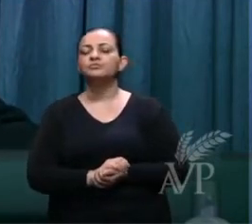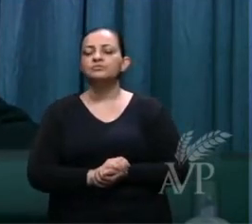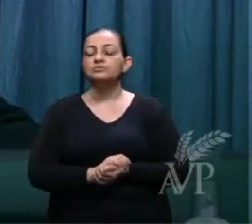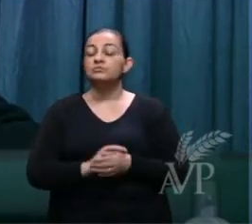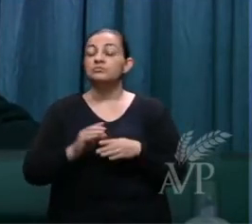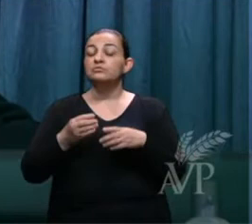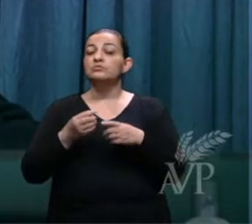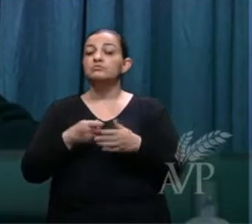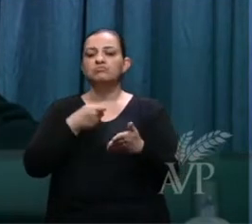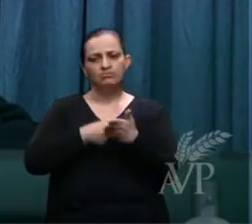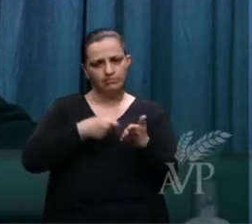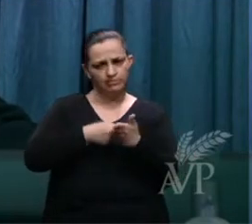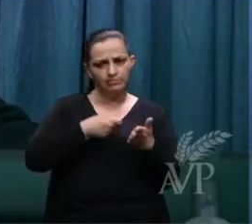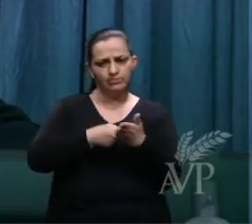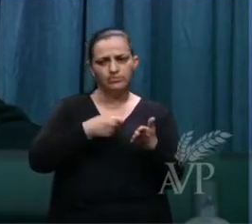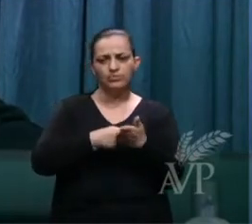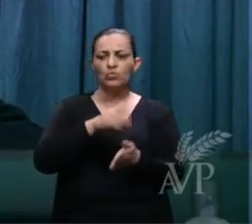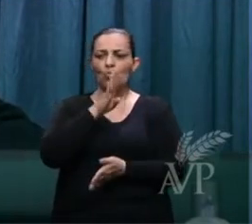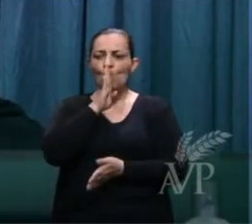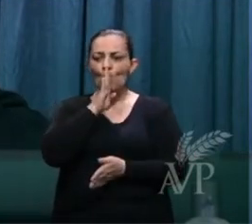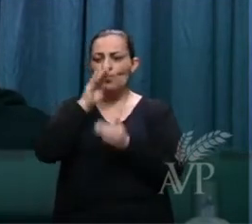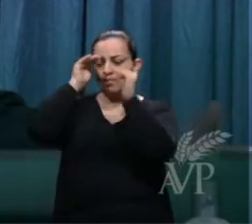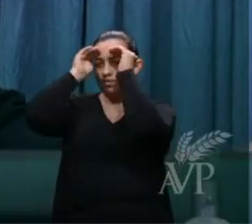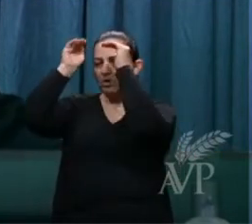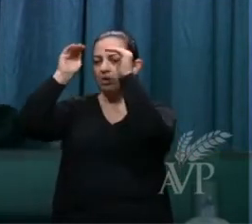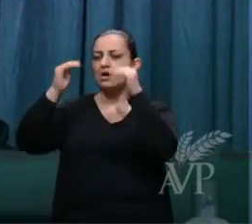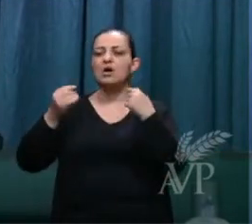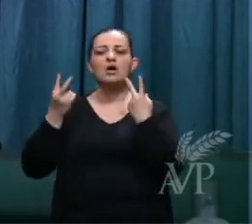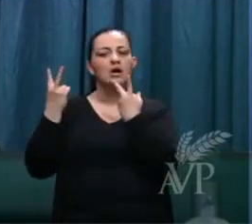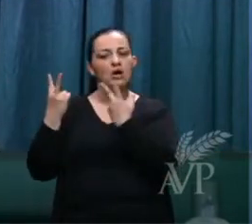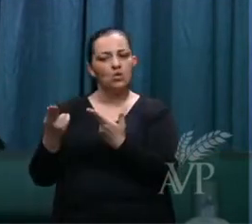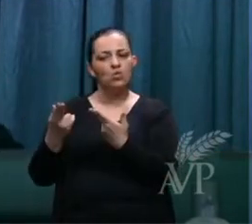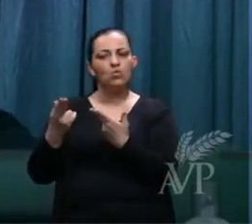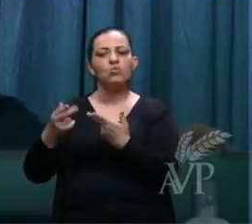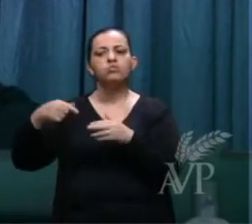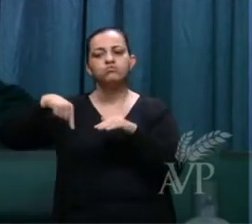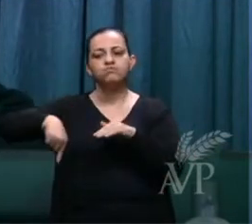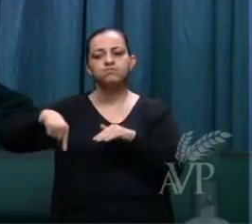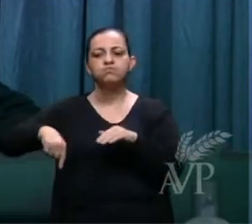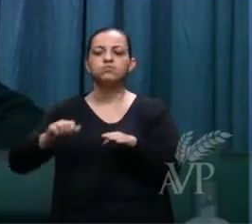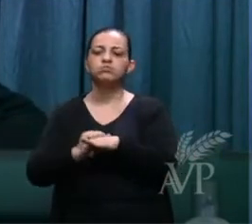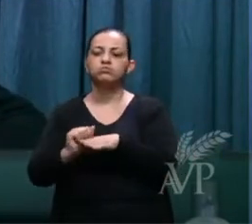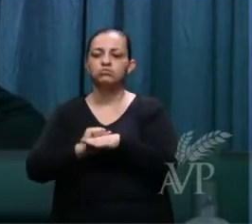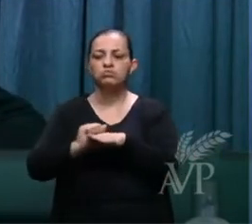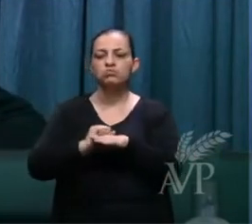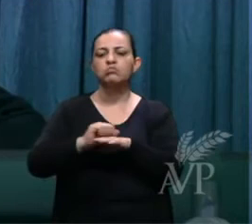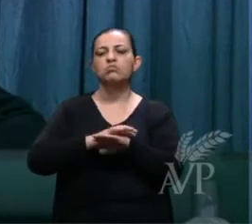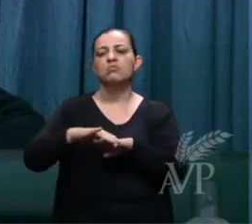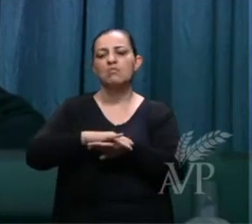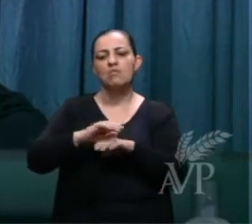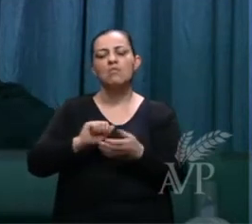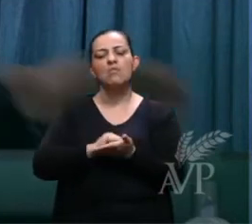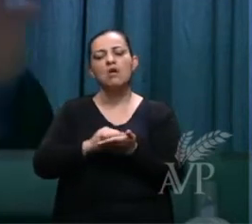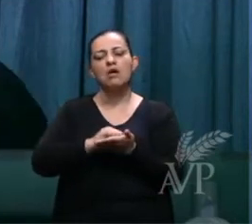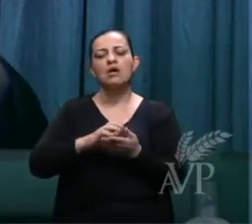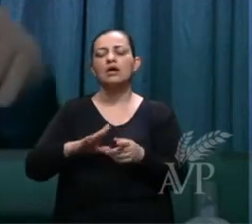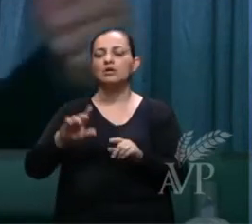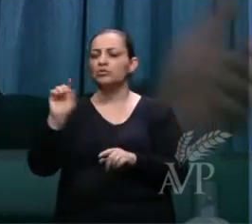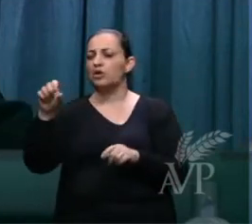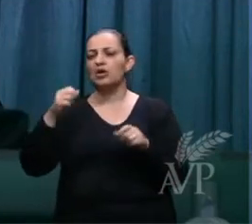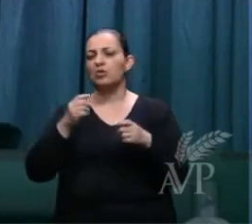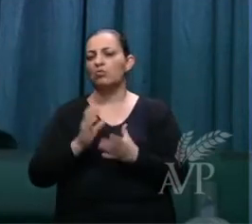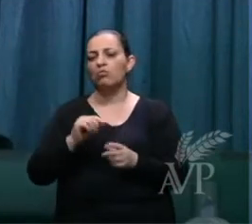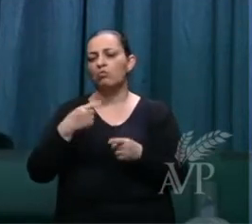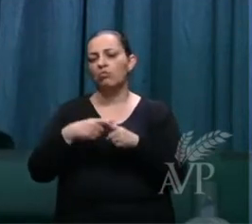para cobrar. É a mesma coisa lá, o Lava Pés, lá embaixo. Não é porque tomou da